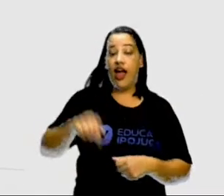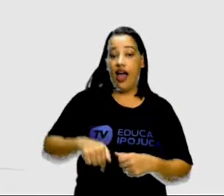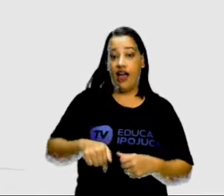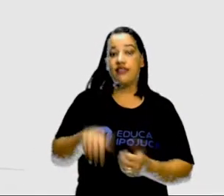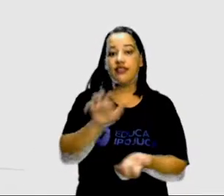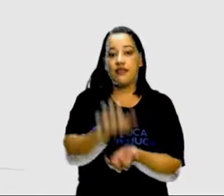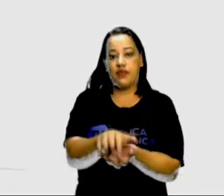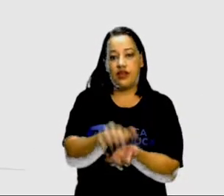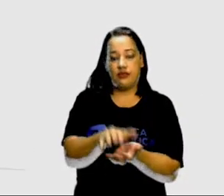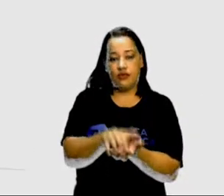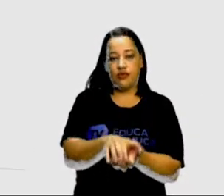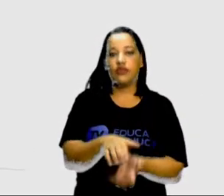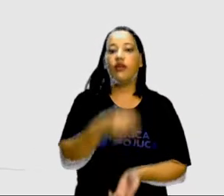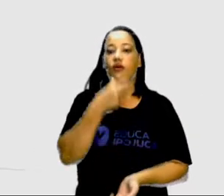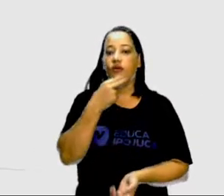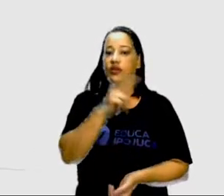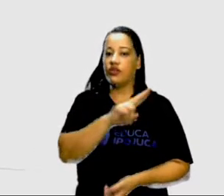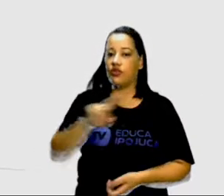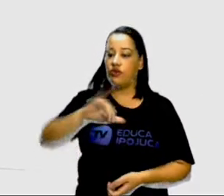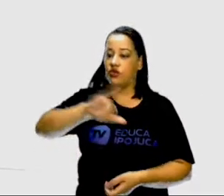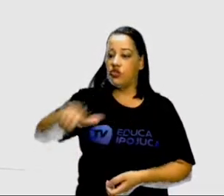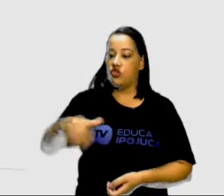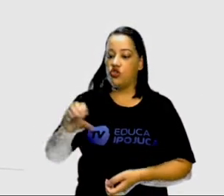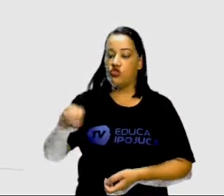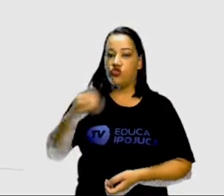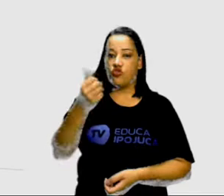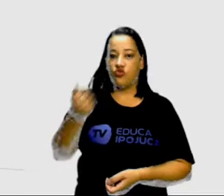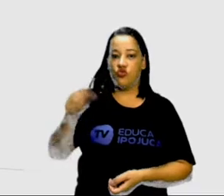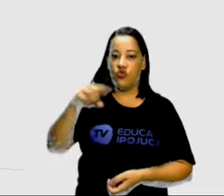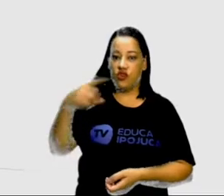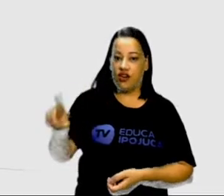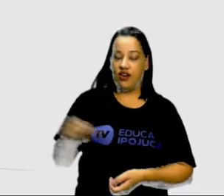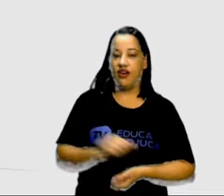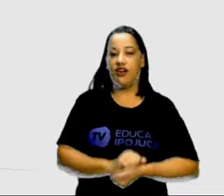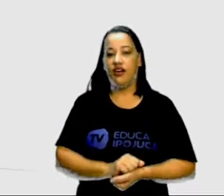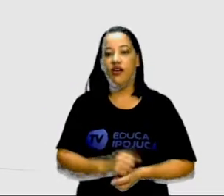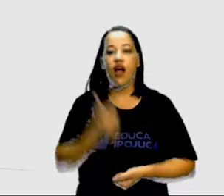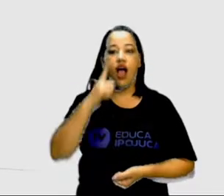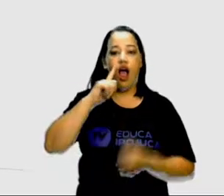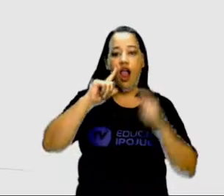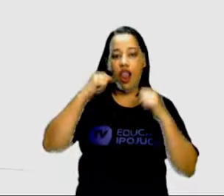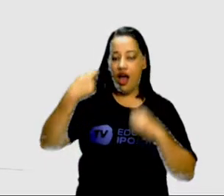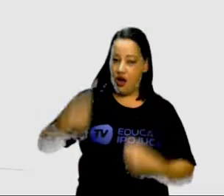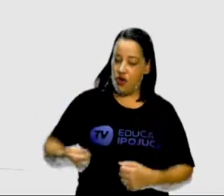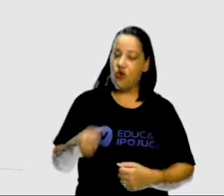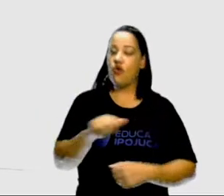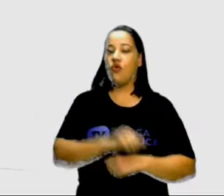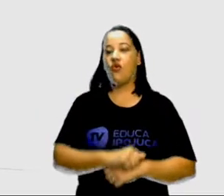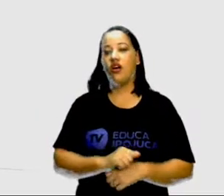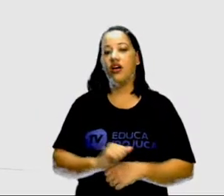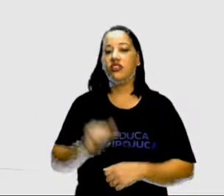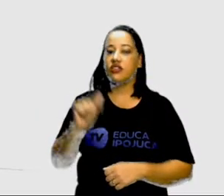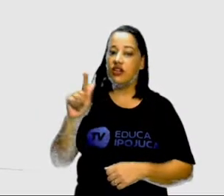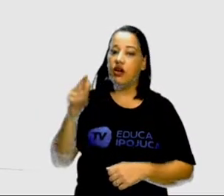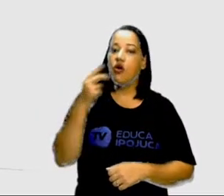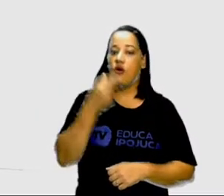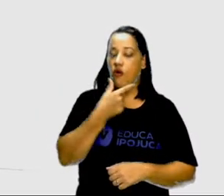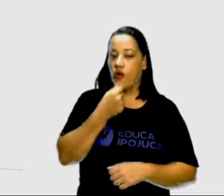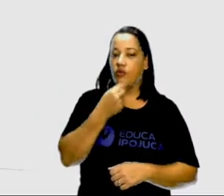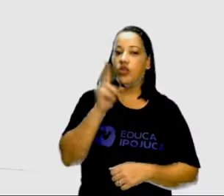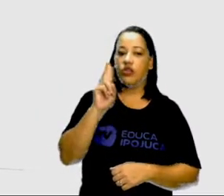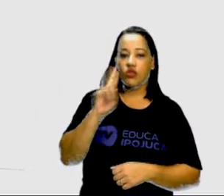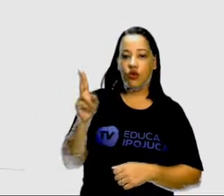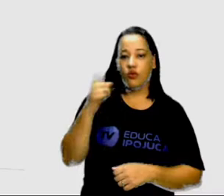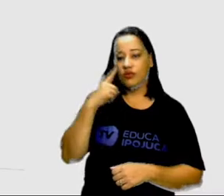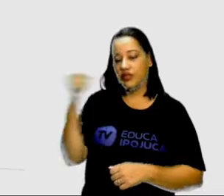Que tem João Cabral de Mero Neto Alagoas com Graciliano Ramos Sergipe com Raimundo Souza Dantas